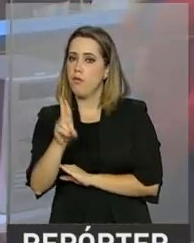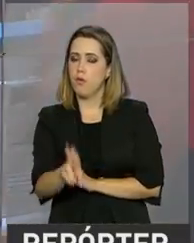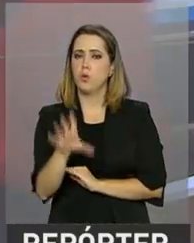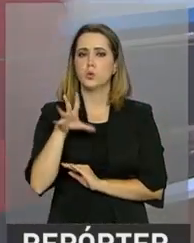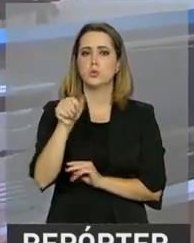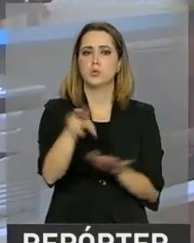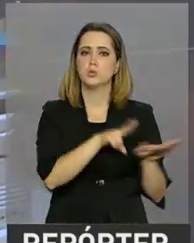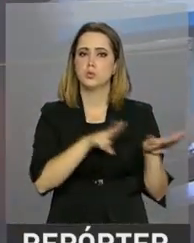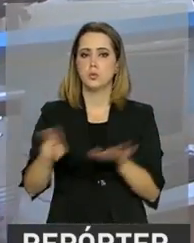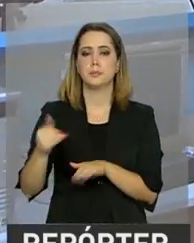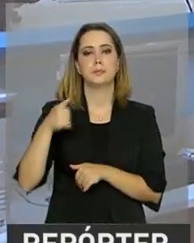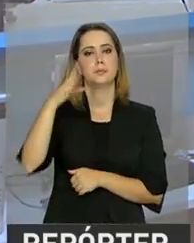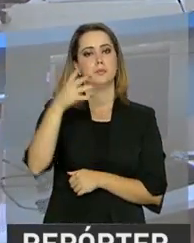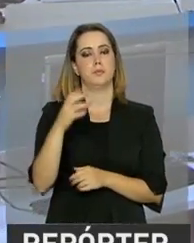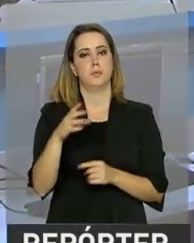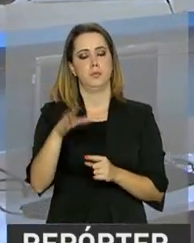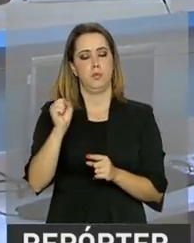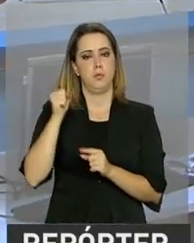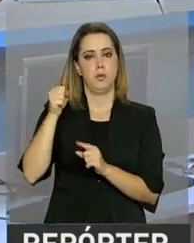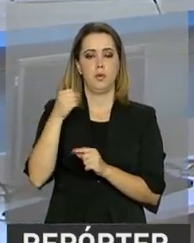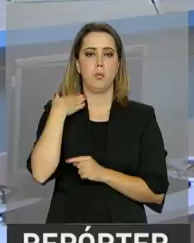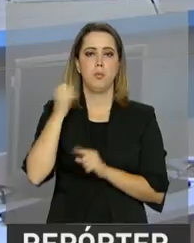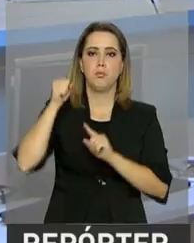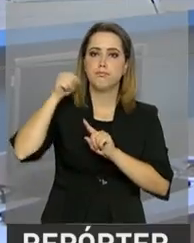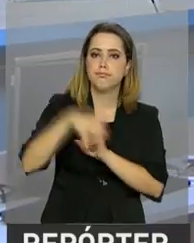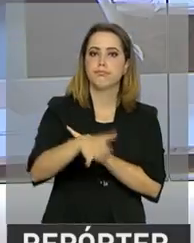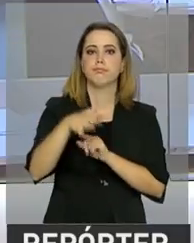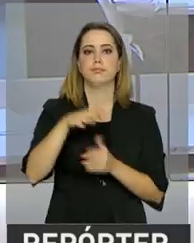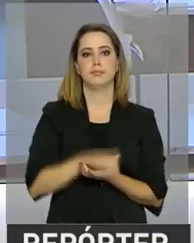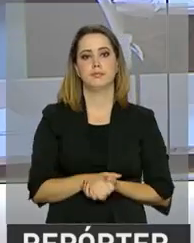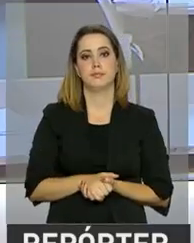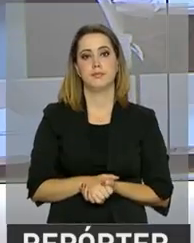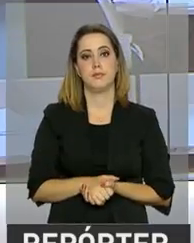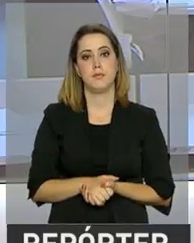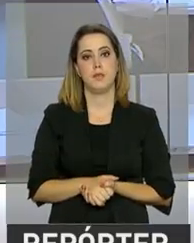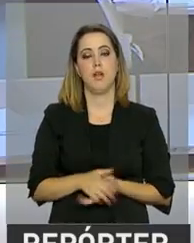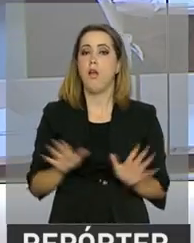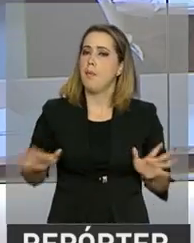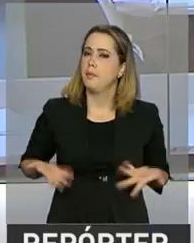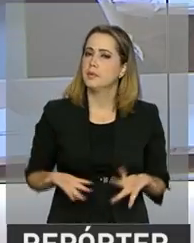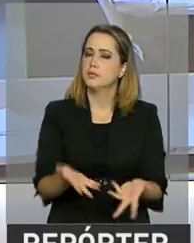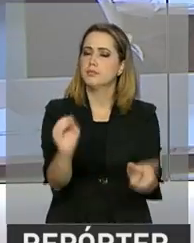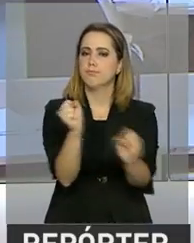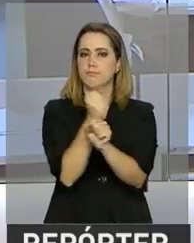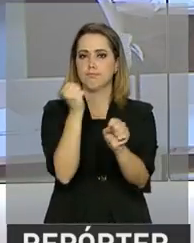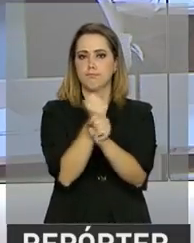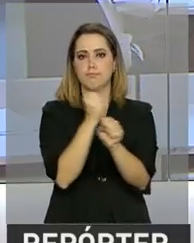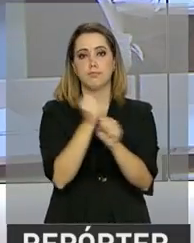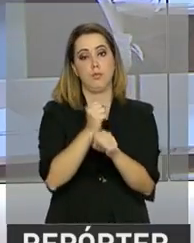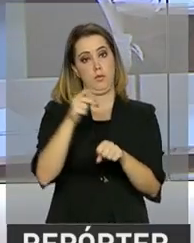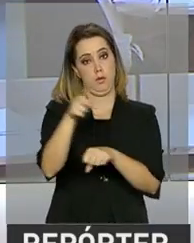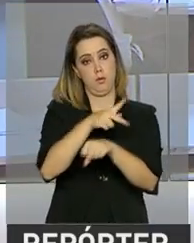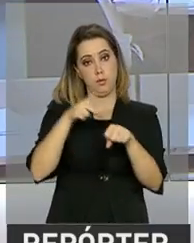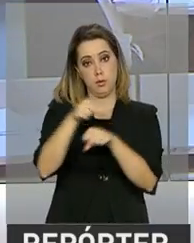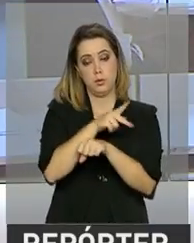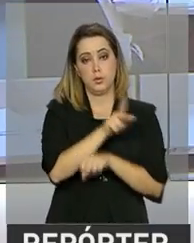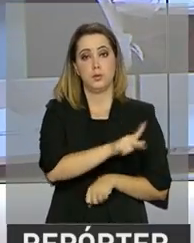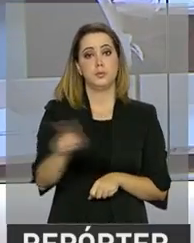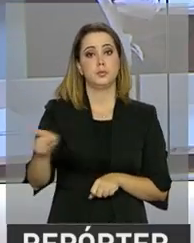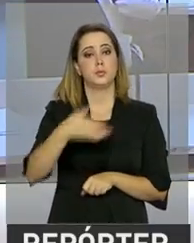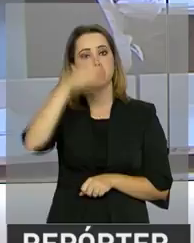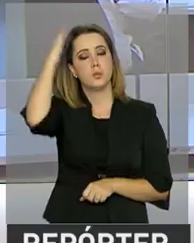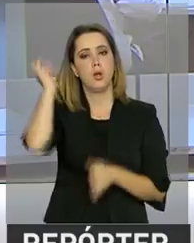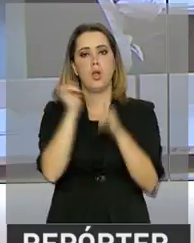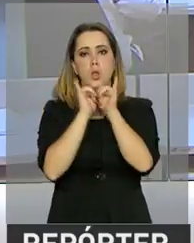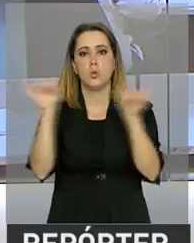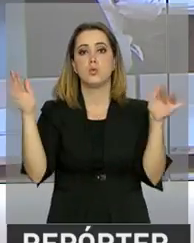com mais de 100 instituições financeiras. E para incentivar a construção civil no país, o presidente Michel